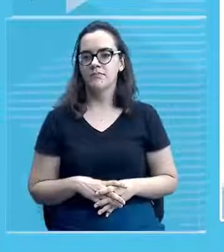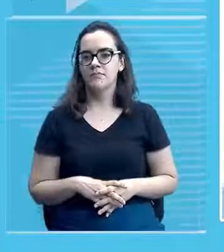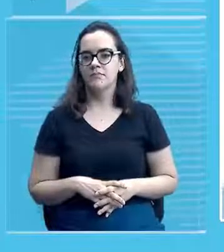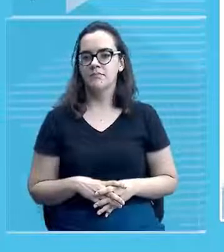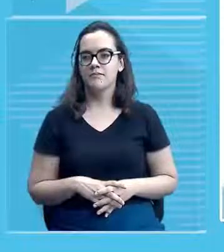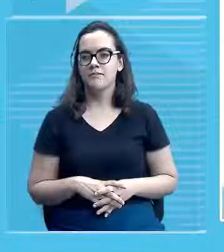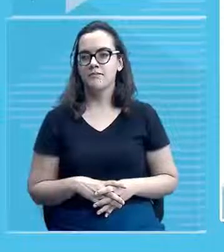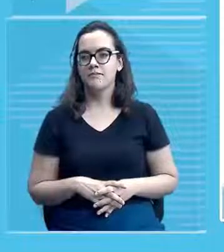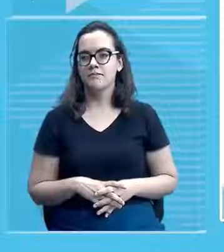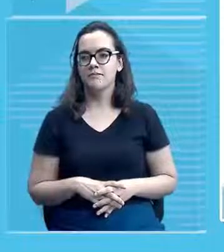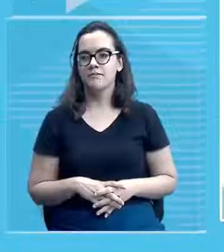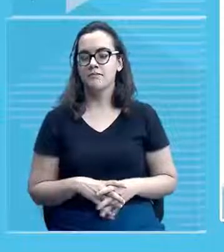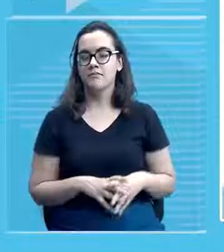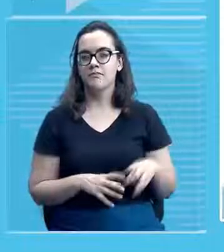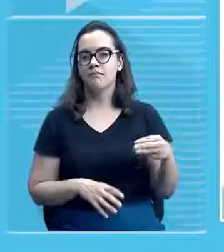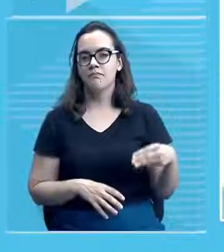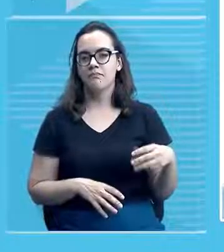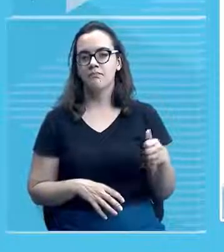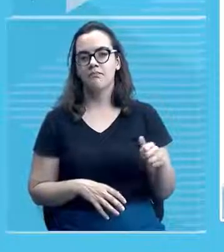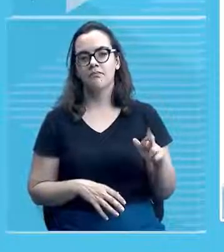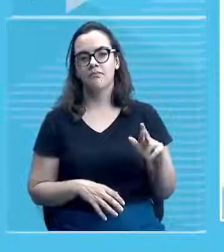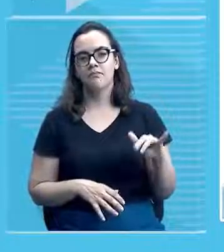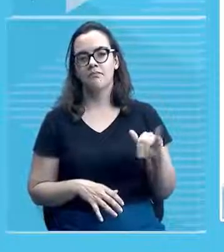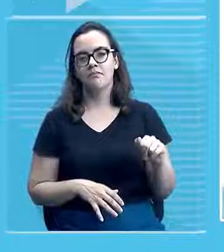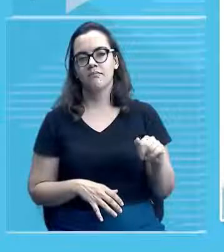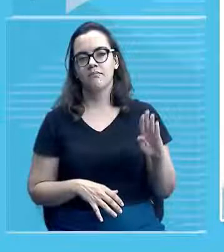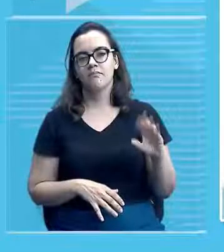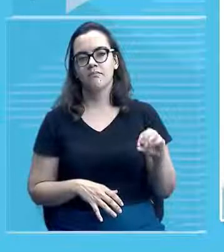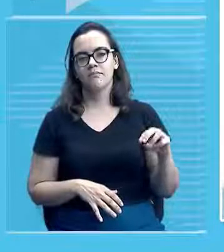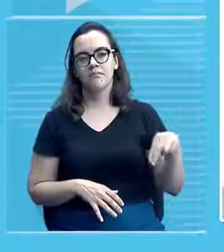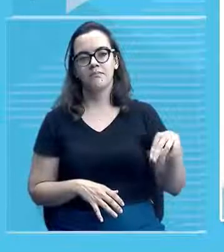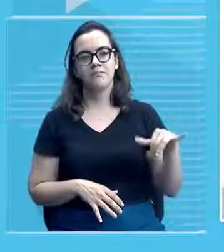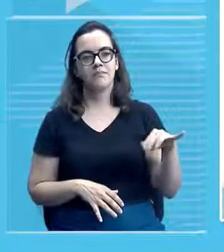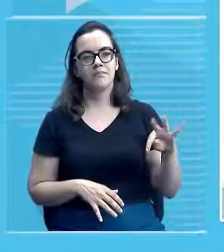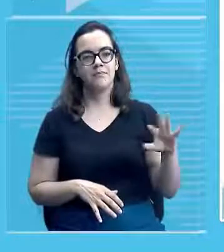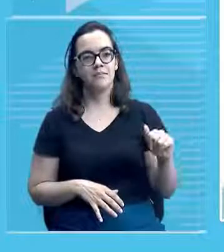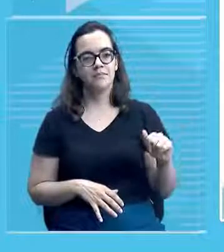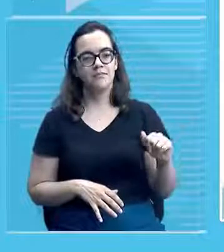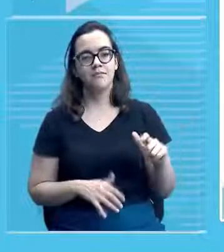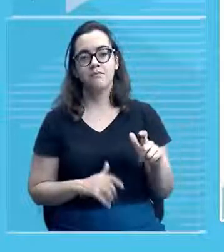né? então gente olha só localizado em Floriano